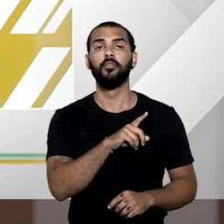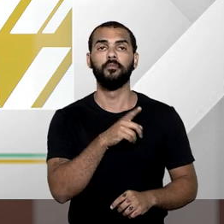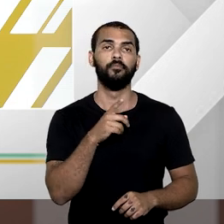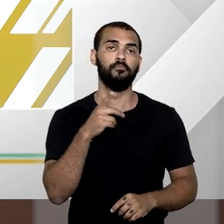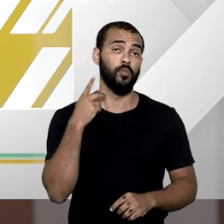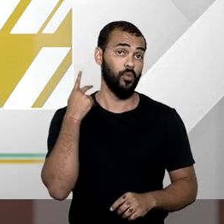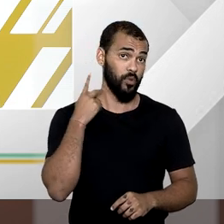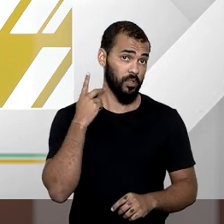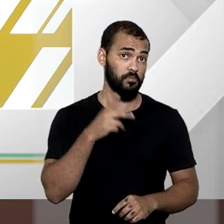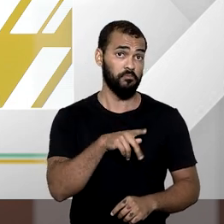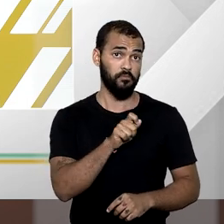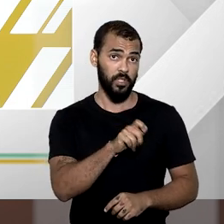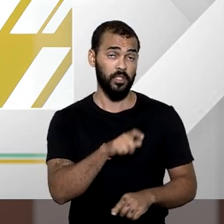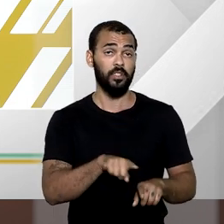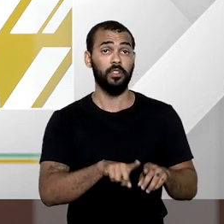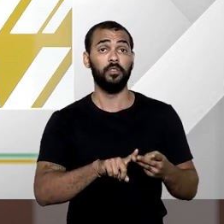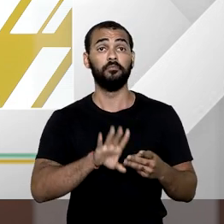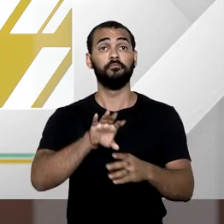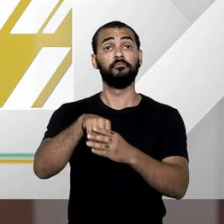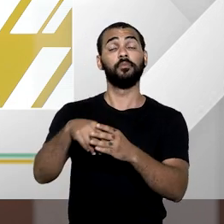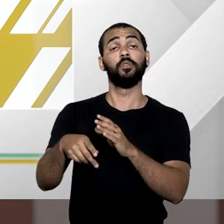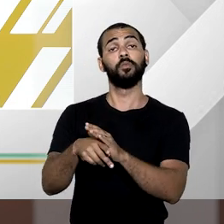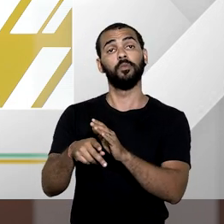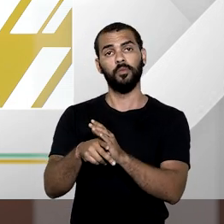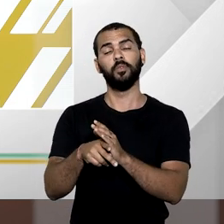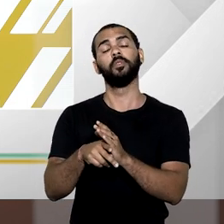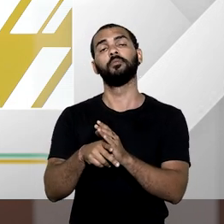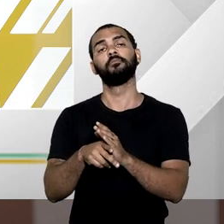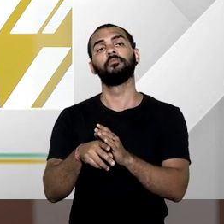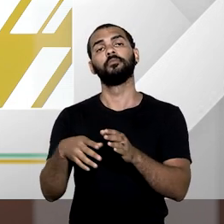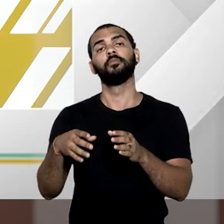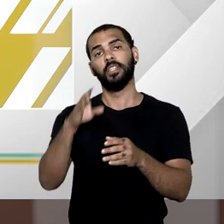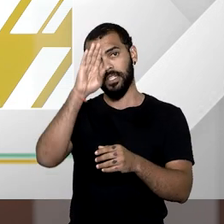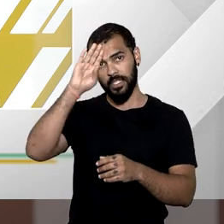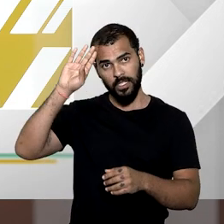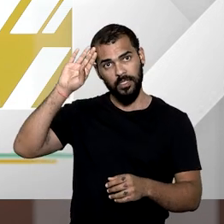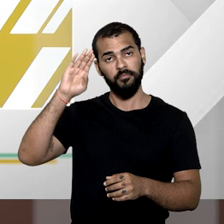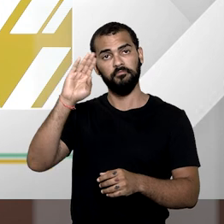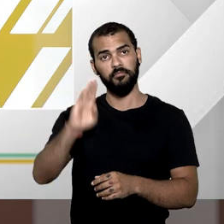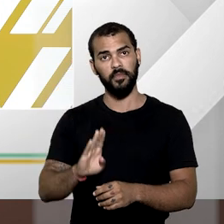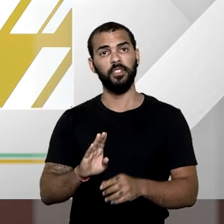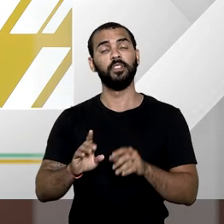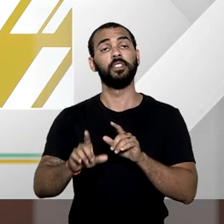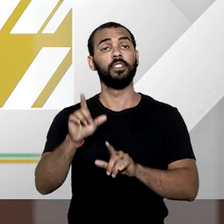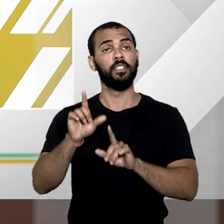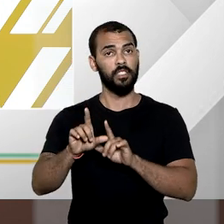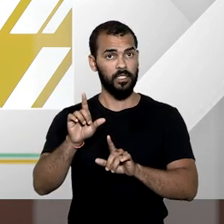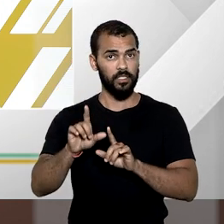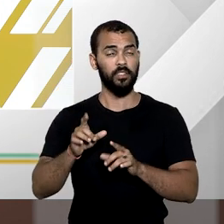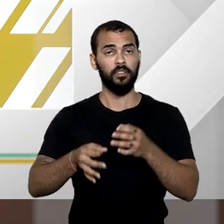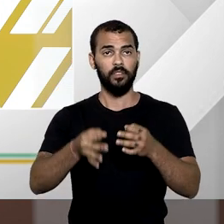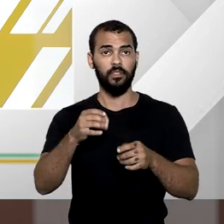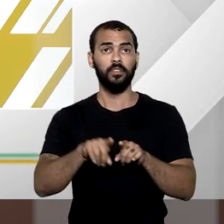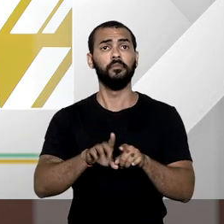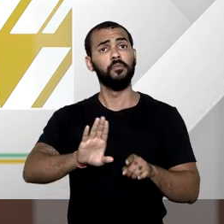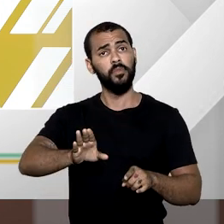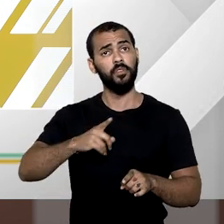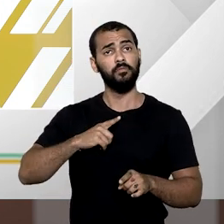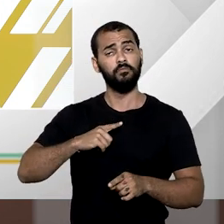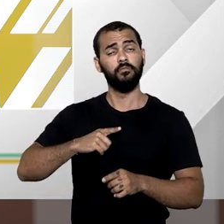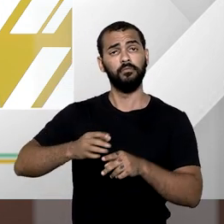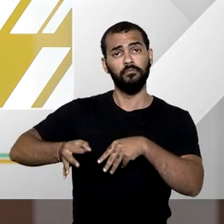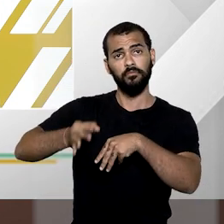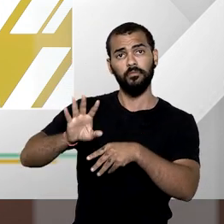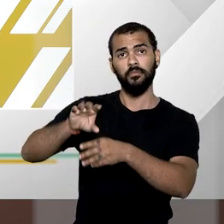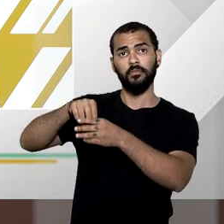Rio, membro da Academia Brasileira de Letras Jurídicas, foi decano do Conselho Federal da Ordem dos Advogados do